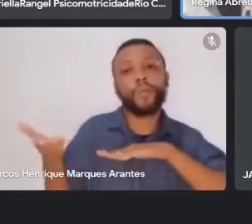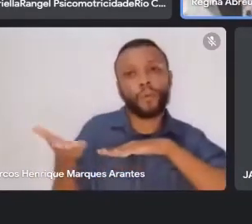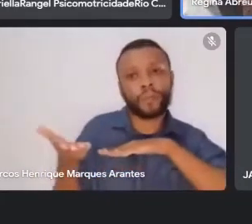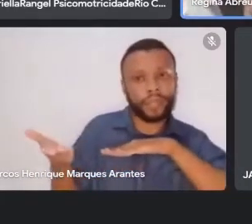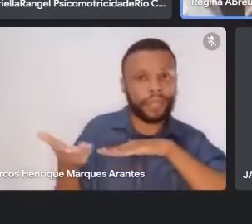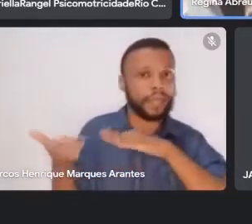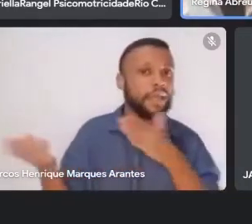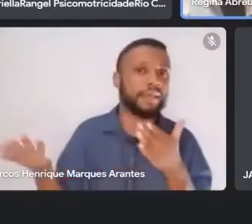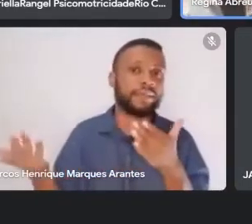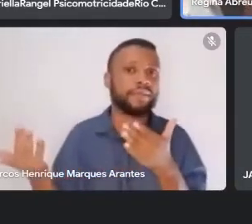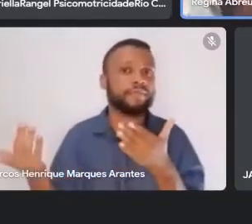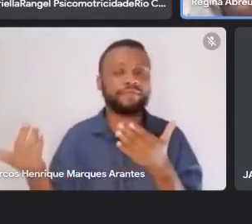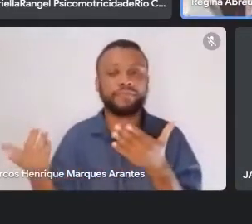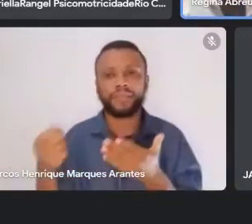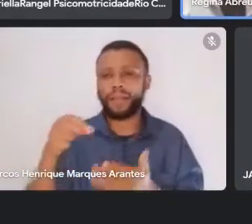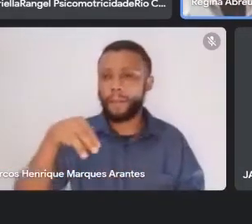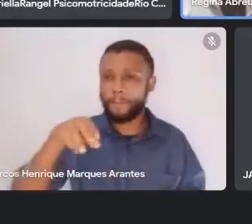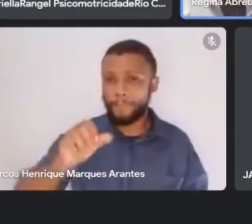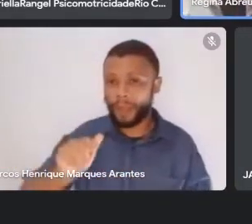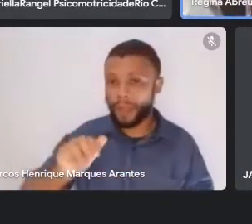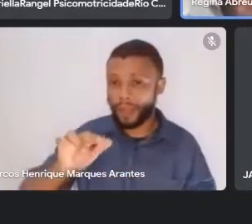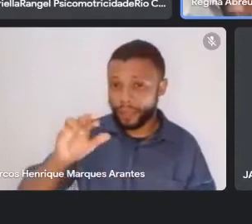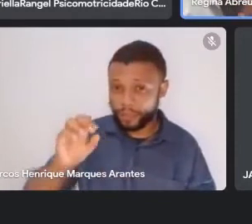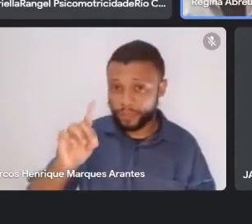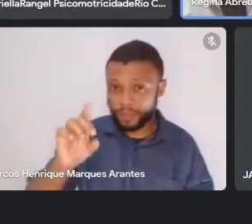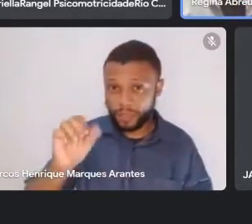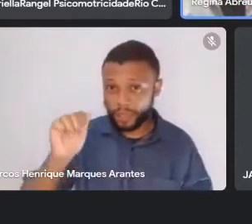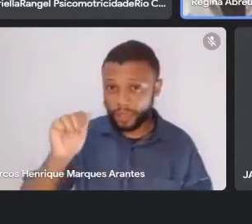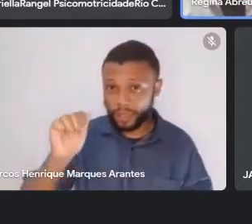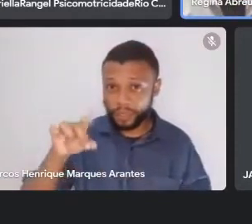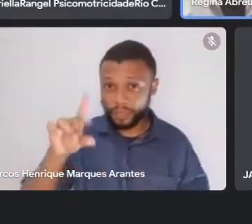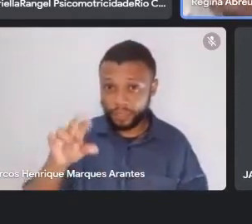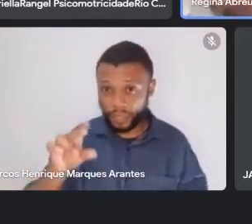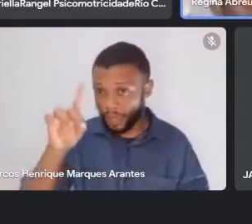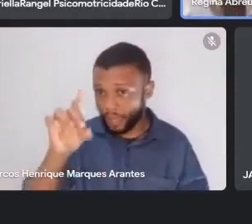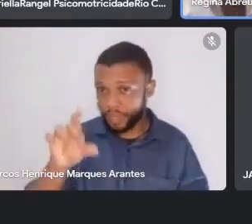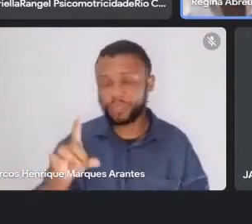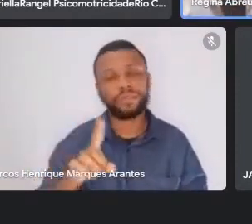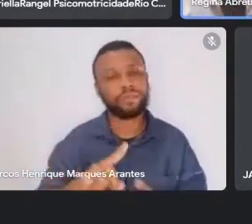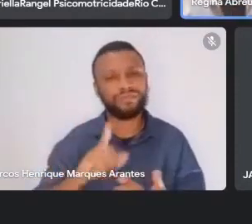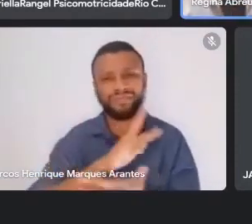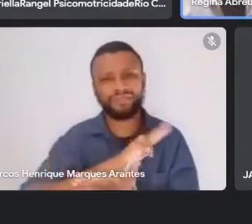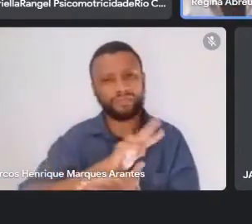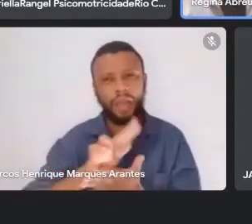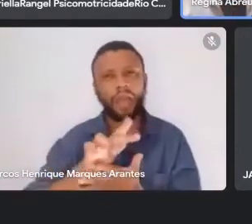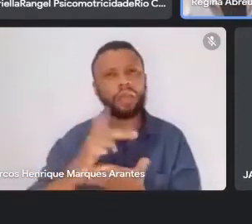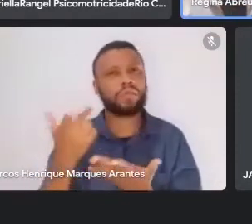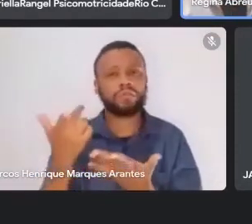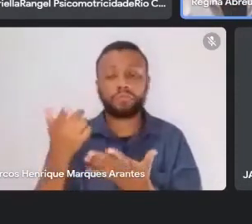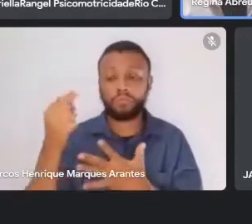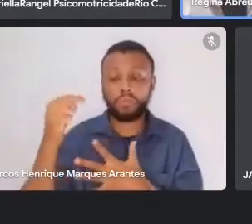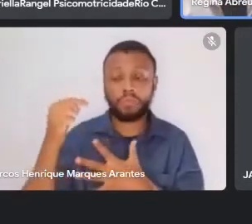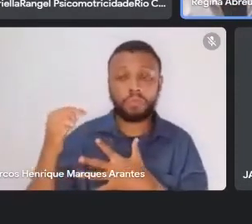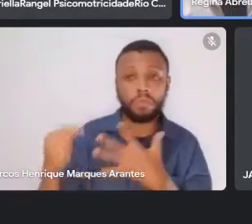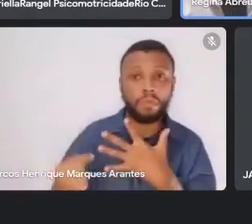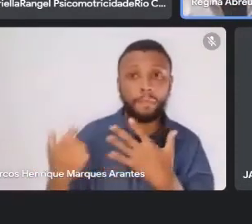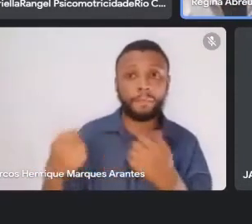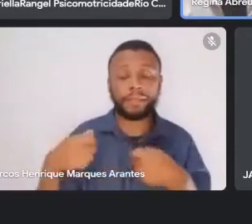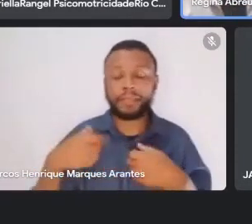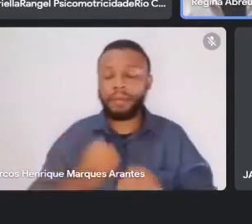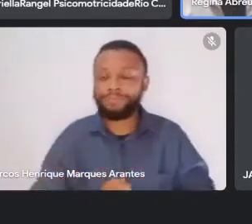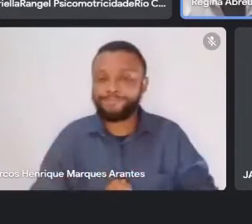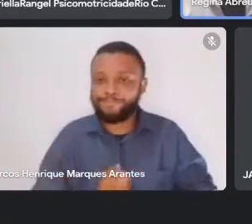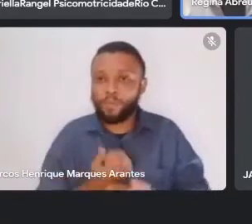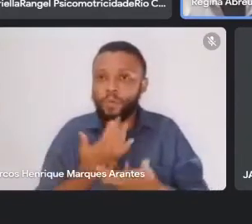de arte, Mário de Andrade, Oswaldo de Andrade, tropicalismo, tudo isso tem que aflorar de uma maneira muito